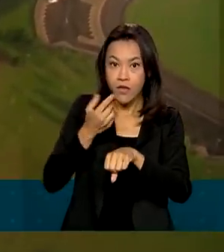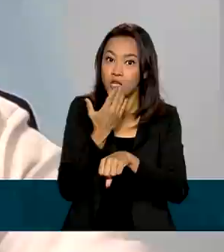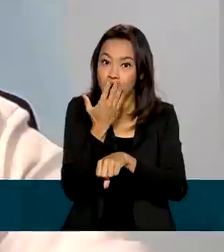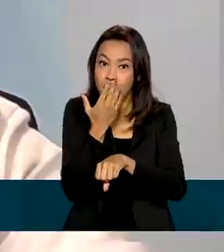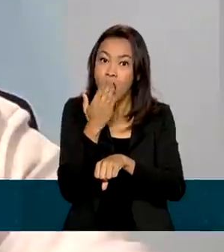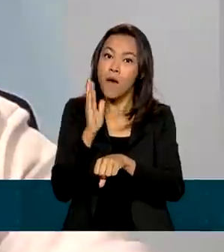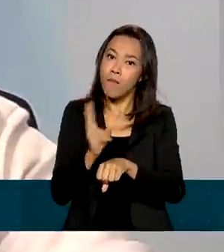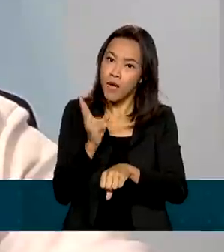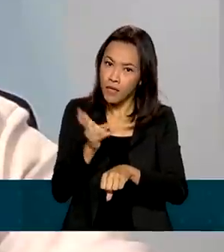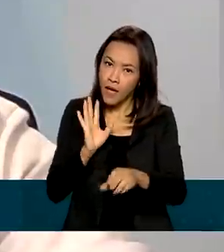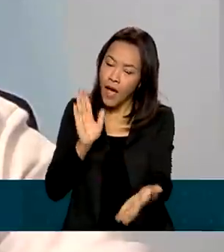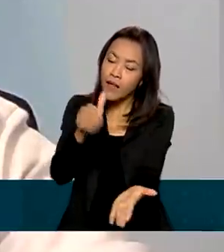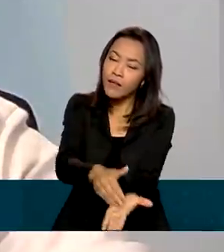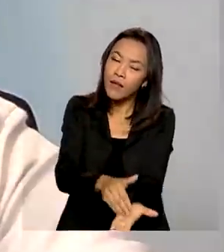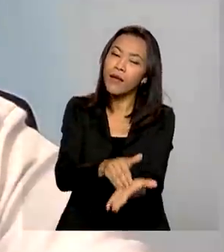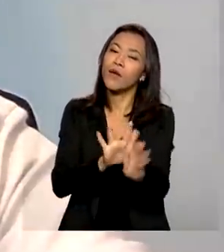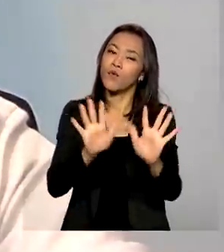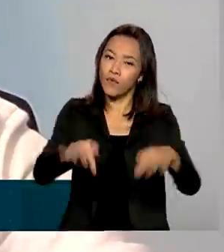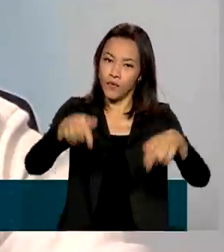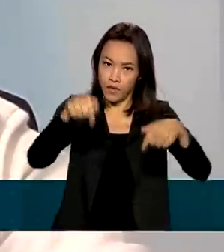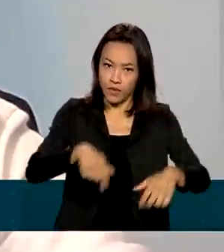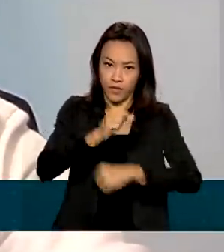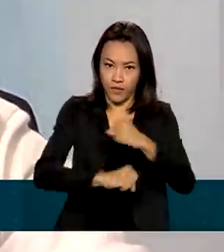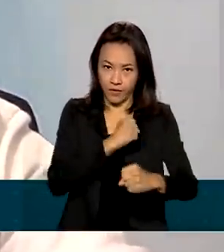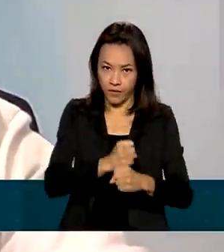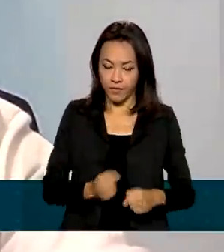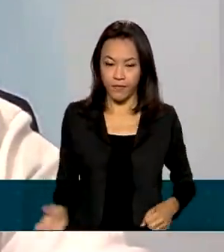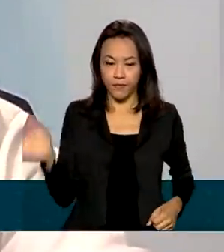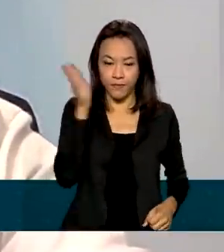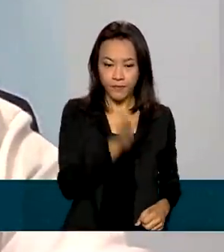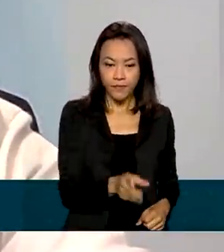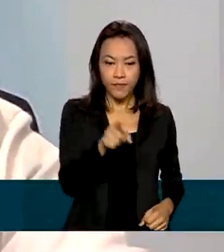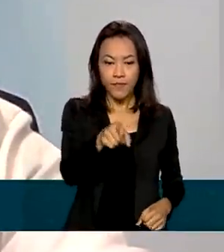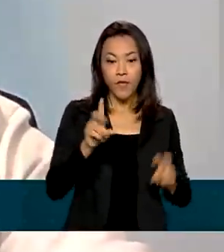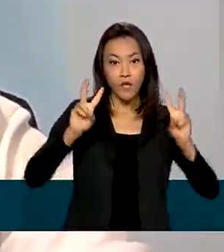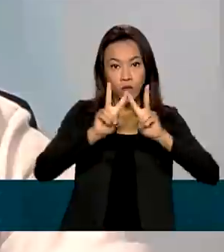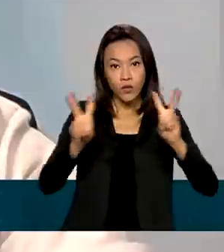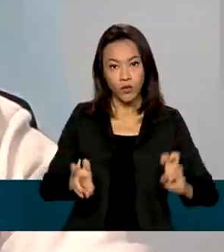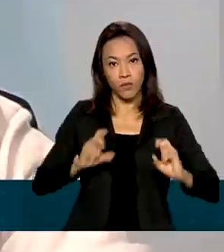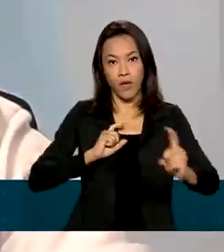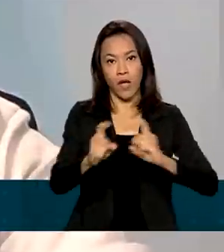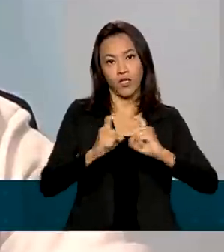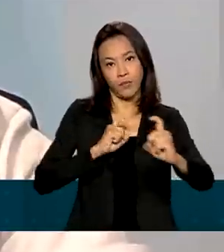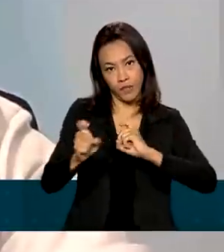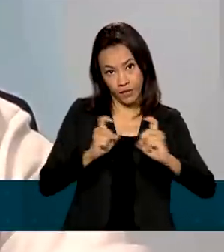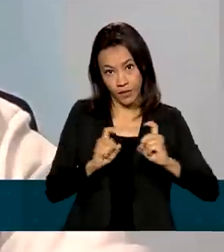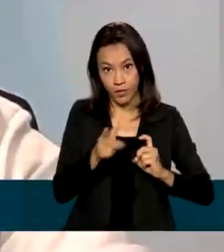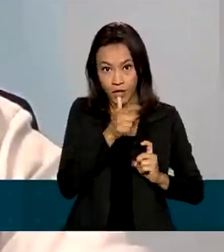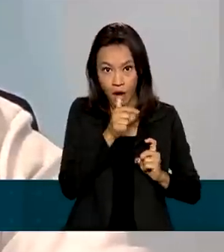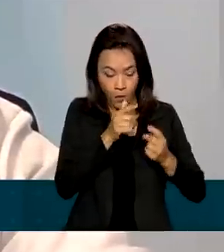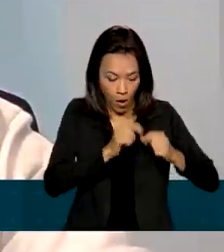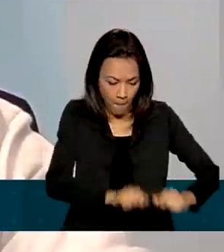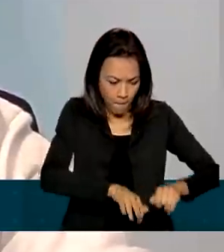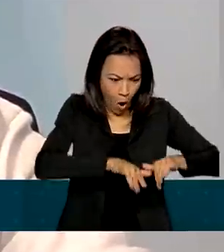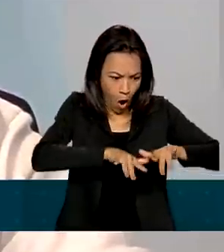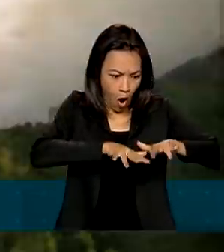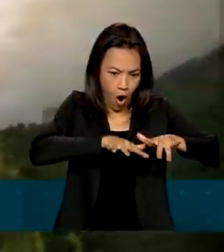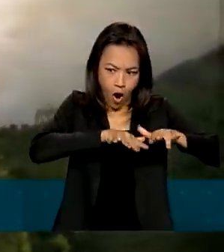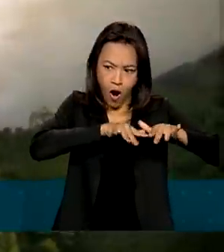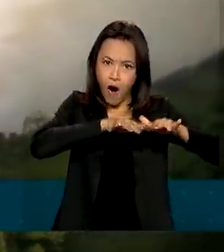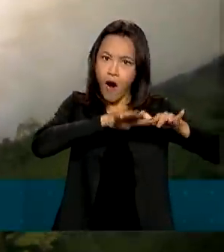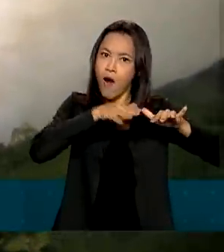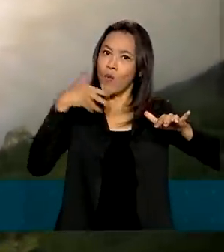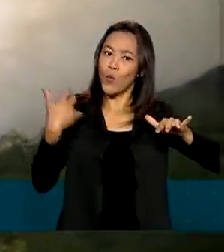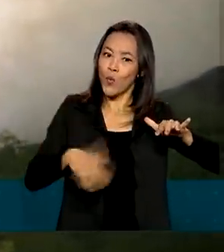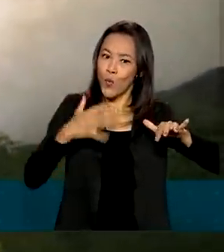Do ponto de vista de gestão hídrica, tivemos volumes enormes de água que tiveram que